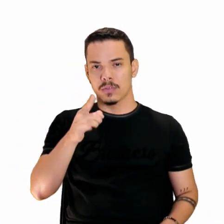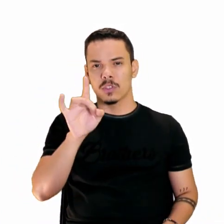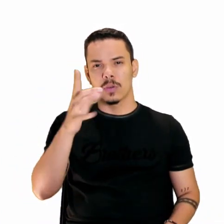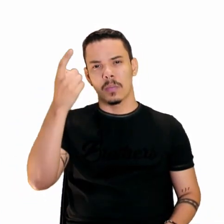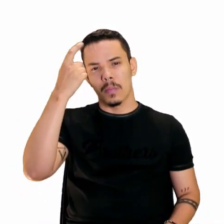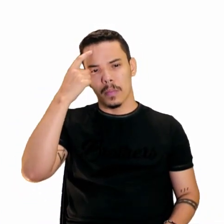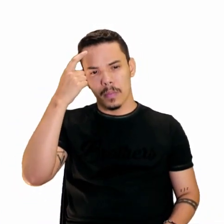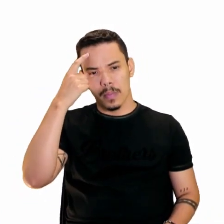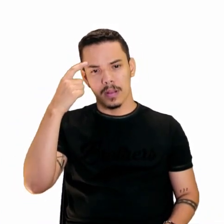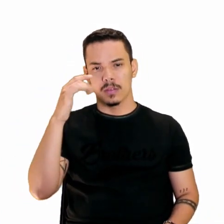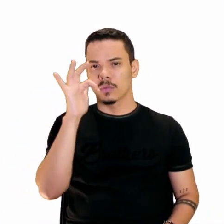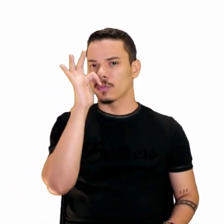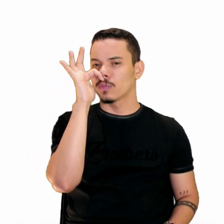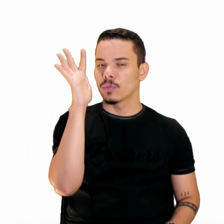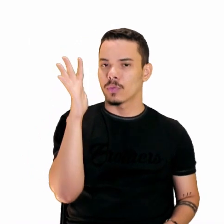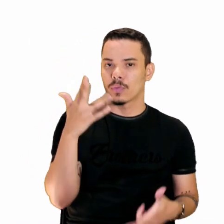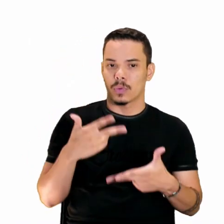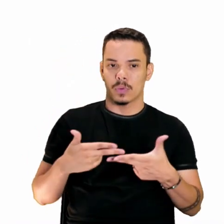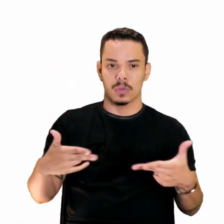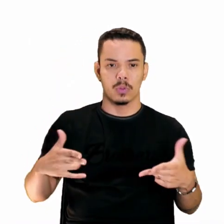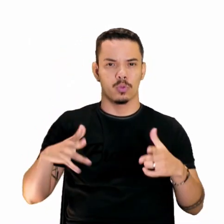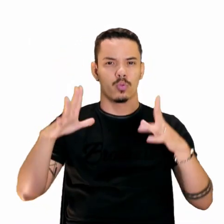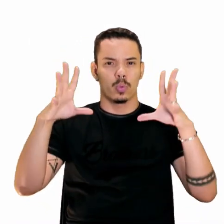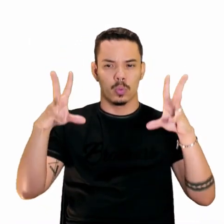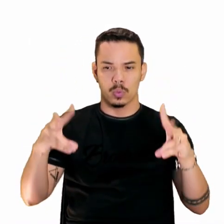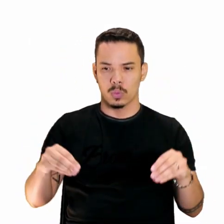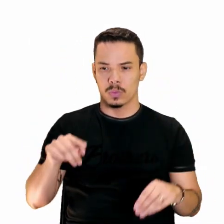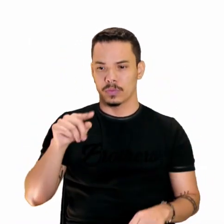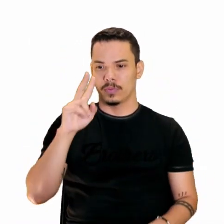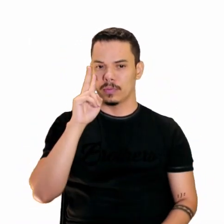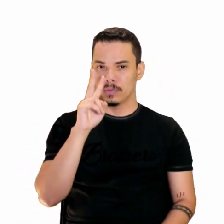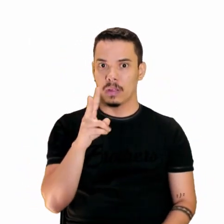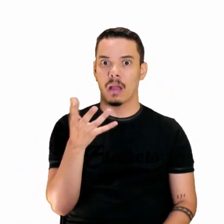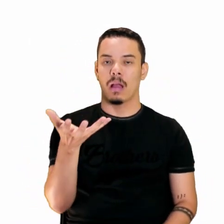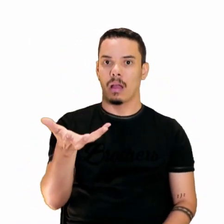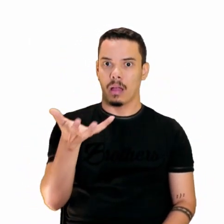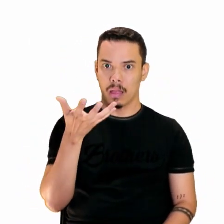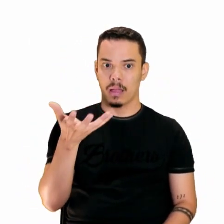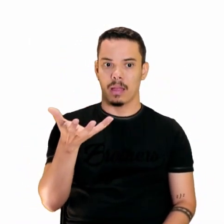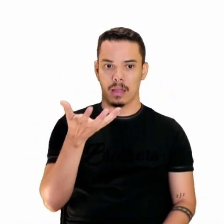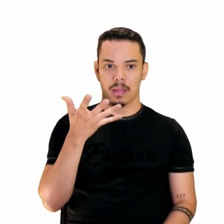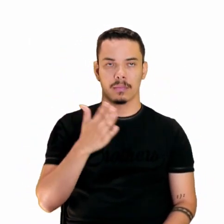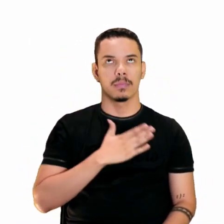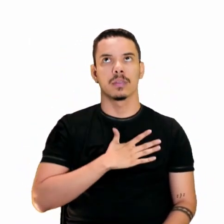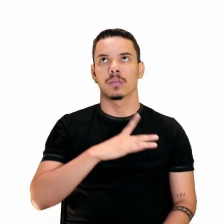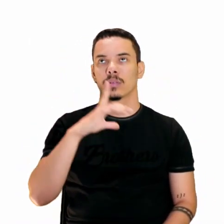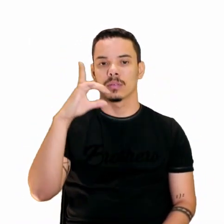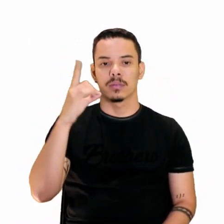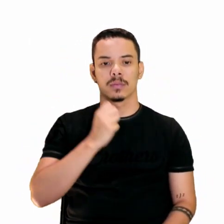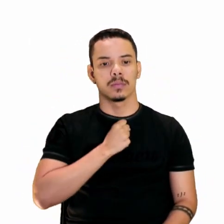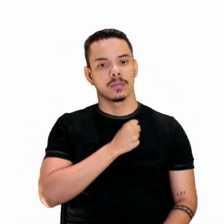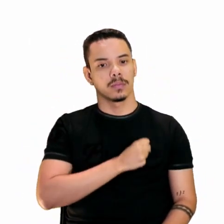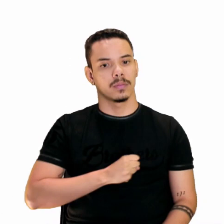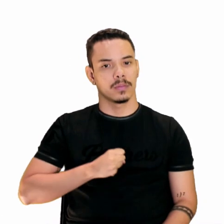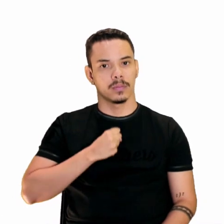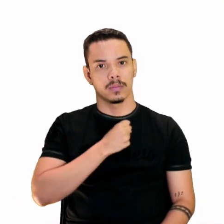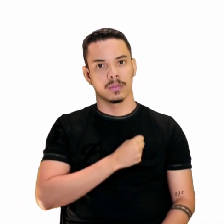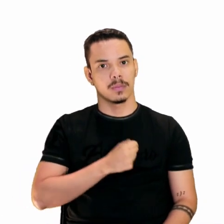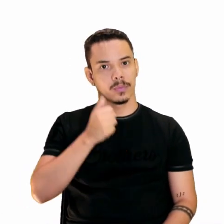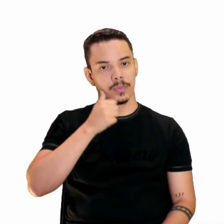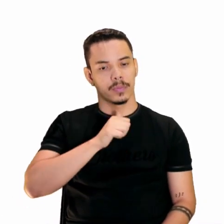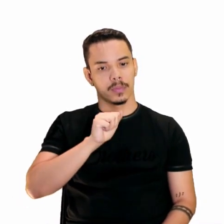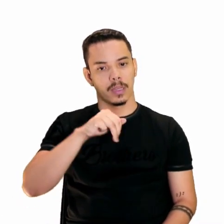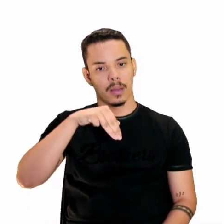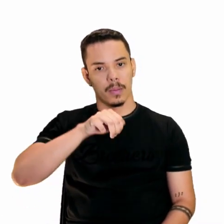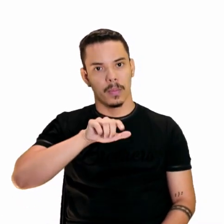pensa em luxo e riqueza. Tudo que você vê, você quer. Ai, meu Deus, que saudade da Amélia.